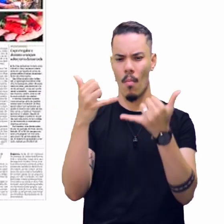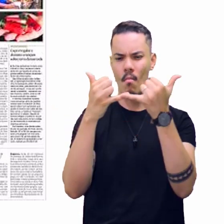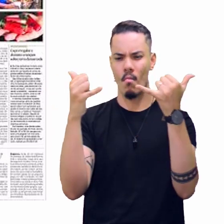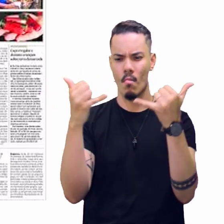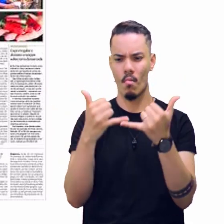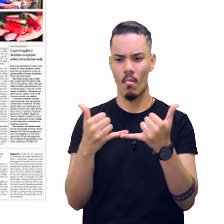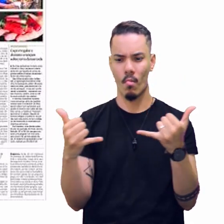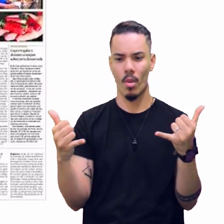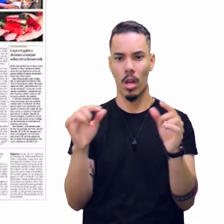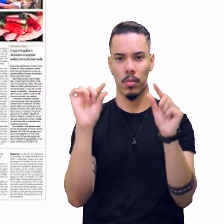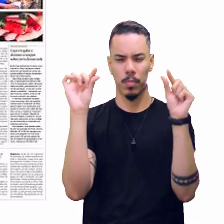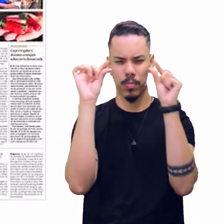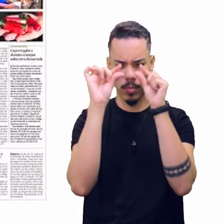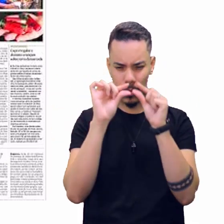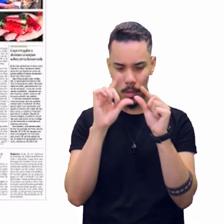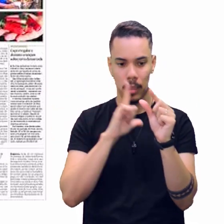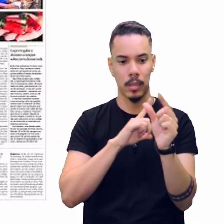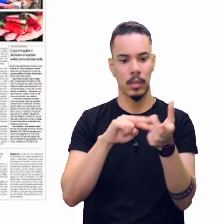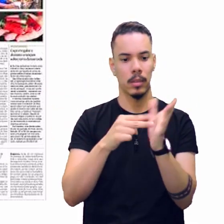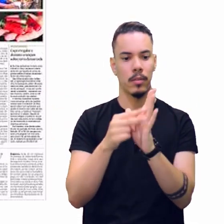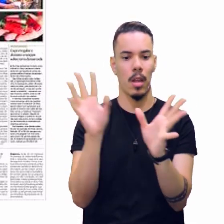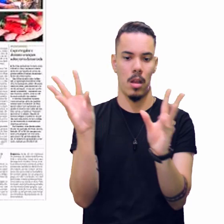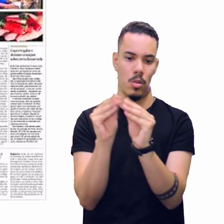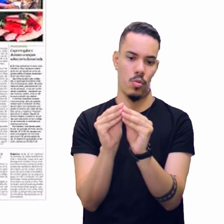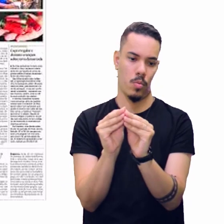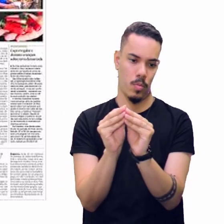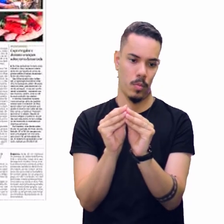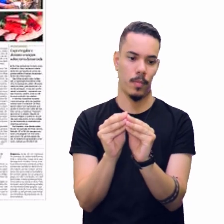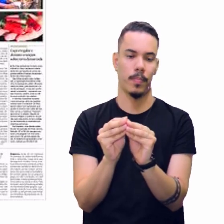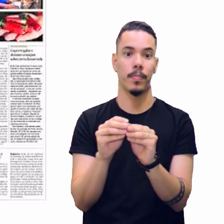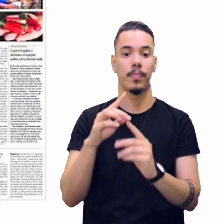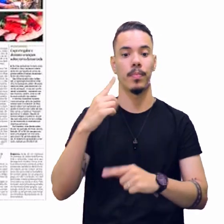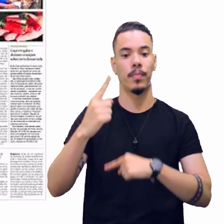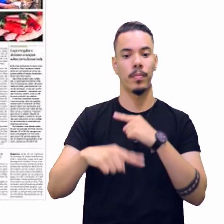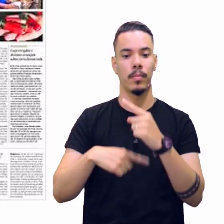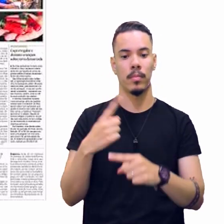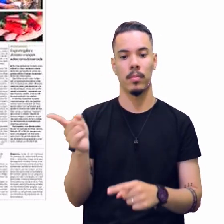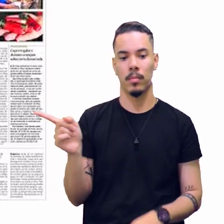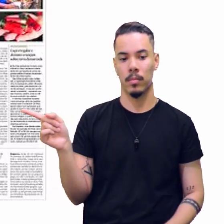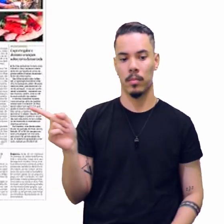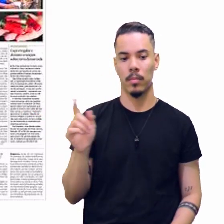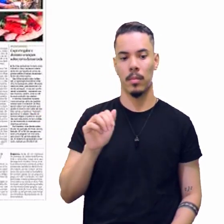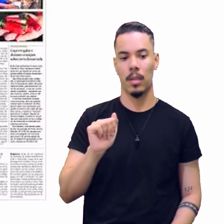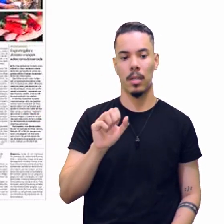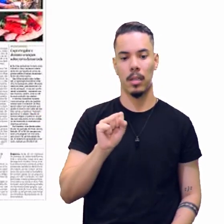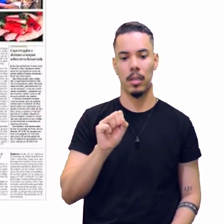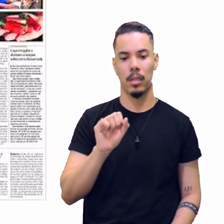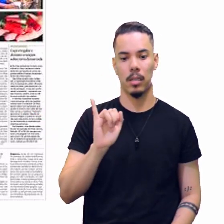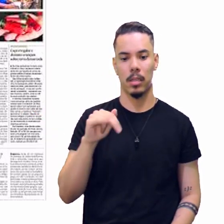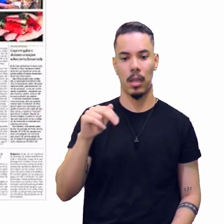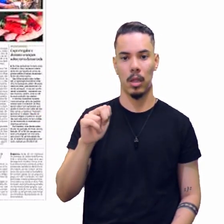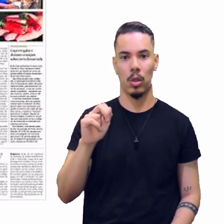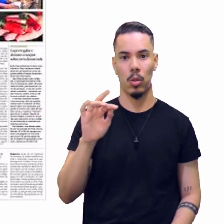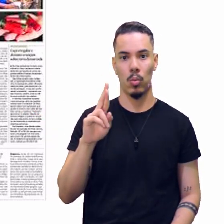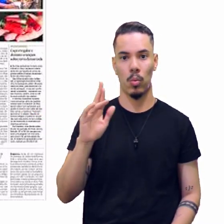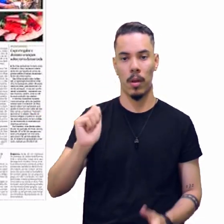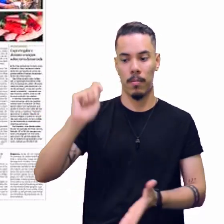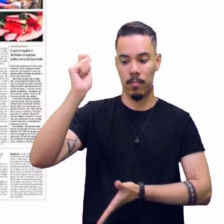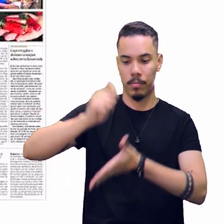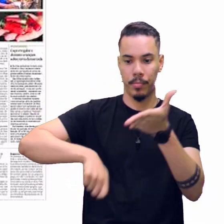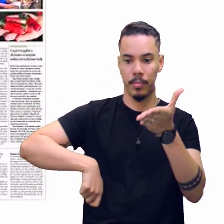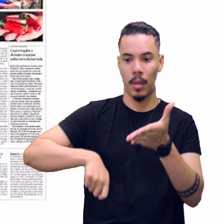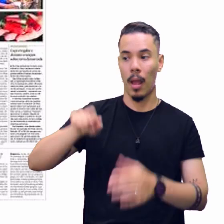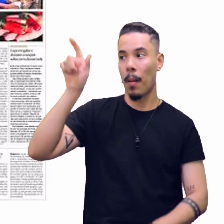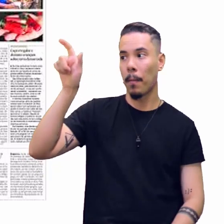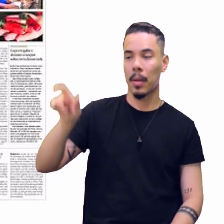aqui, ó. Só para você saber a diferença. E depois, a assinatura, né, de quem